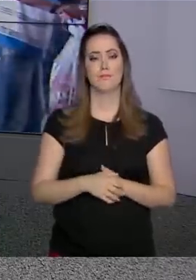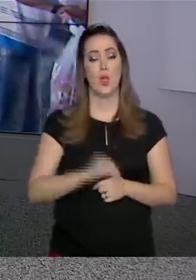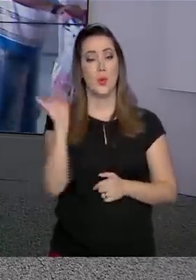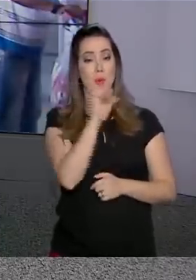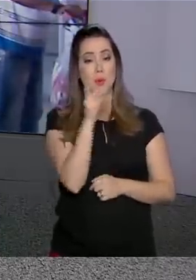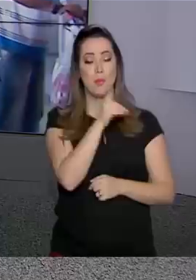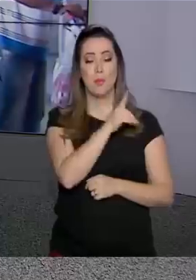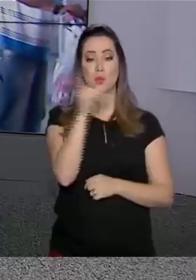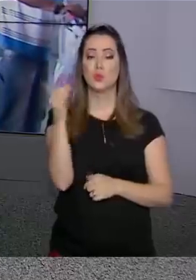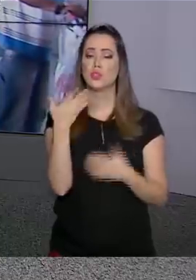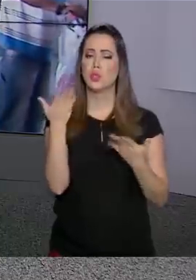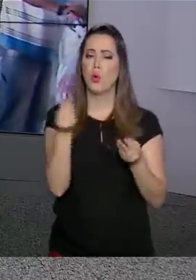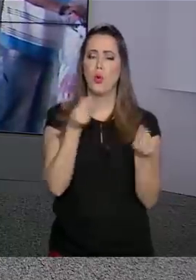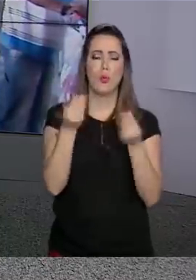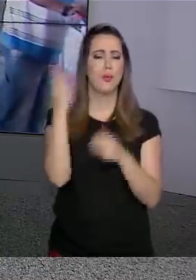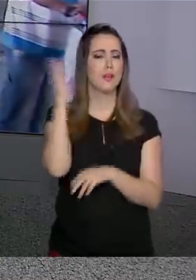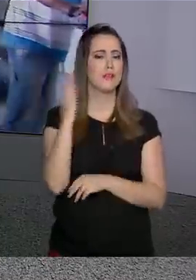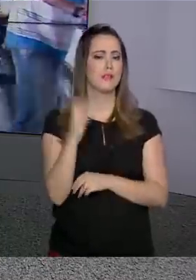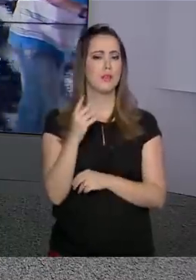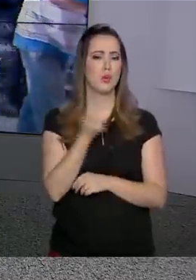situação no Brasil? Os números preocupam?